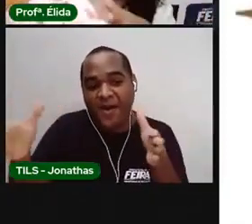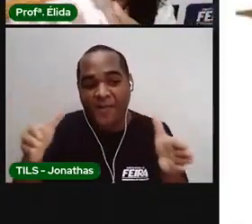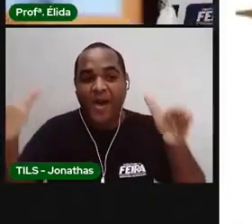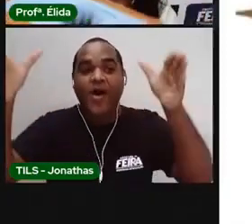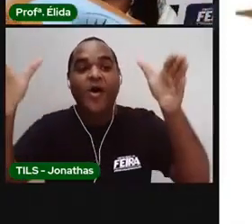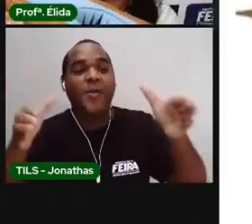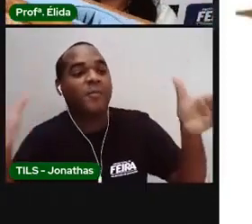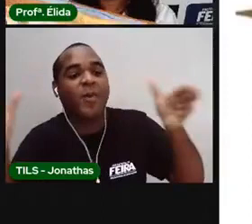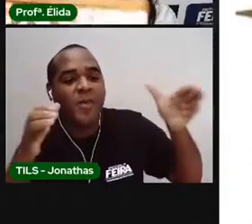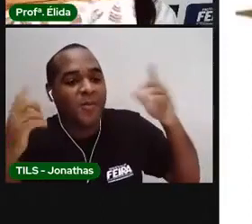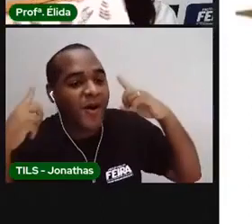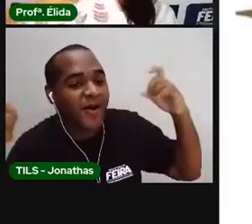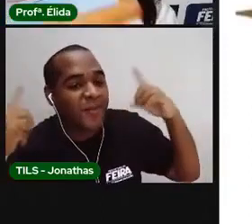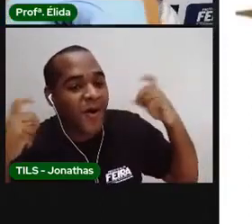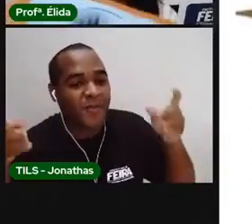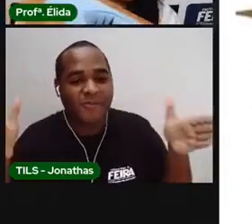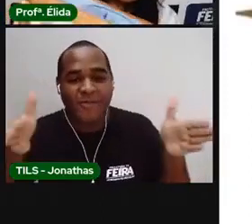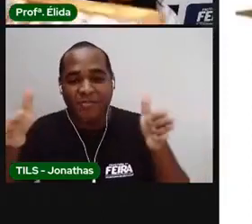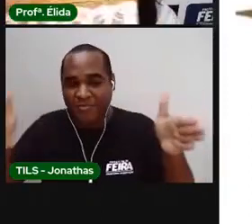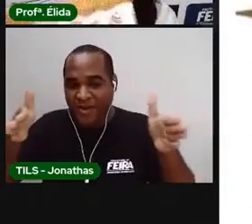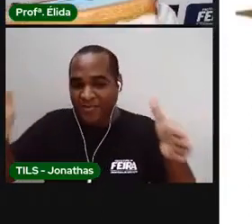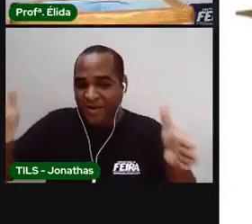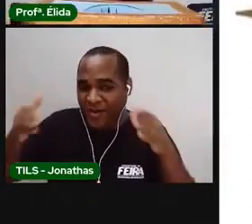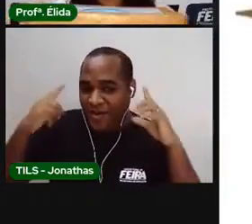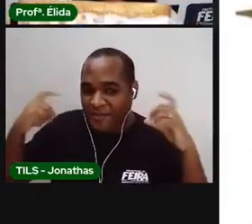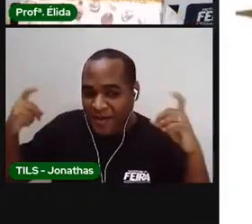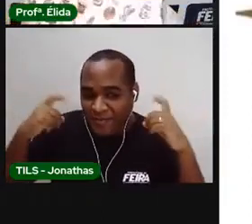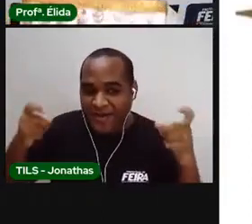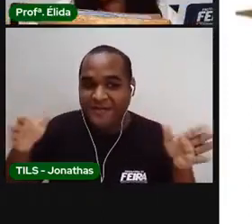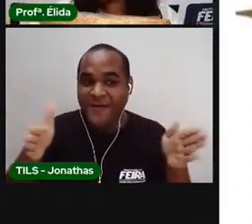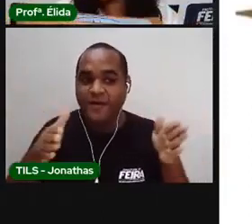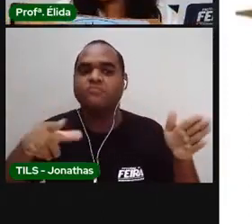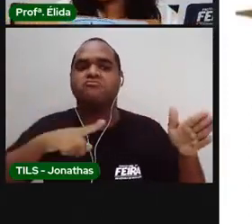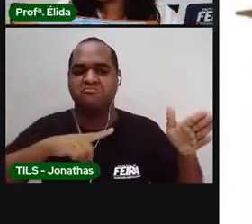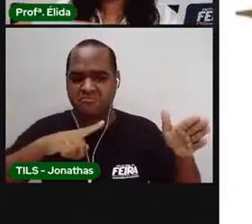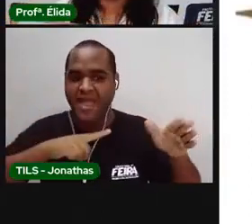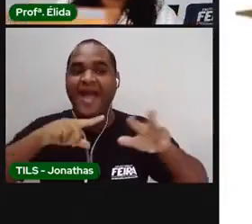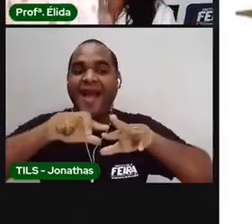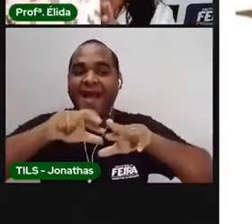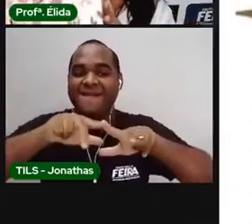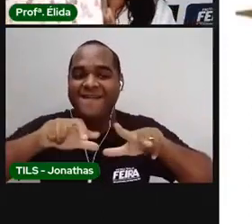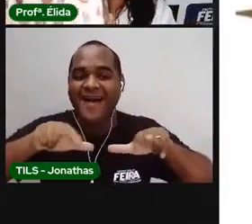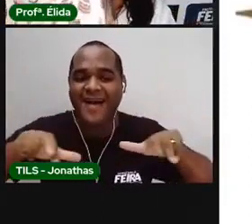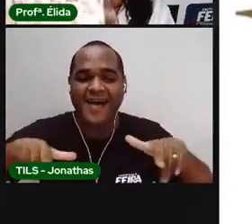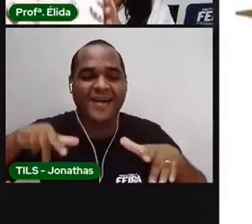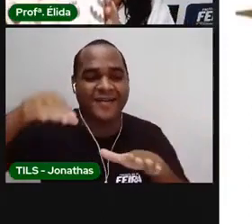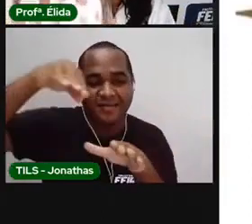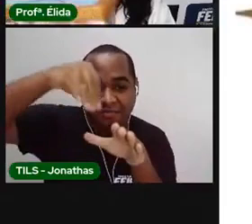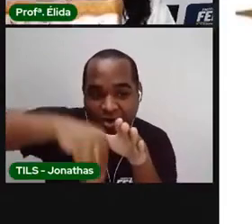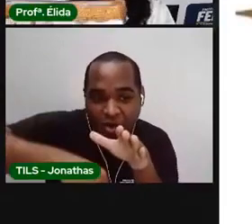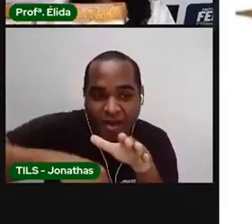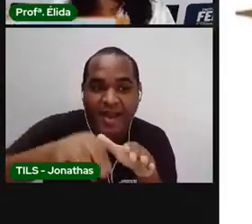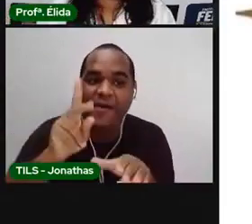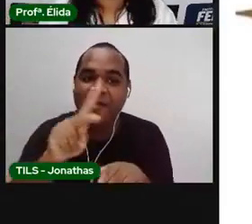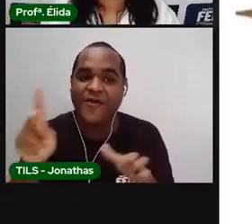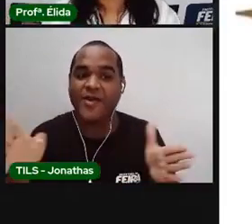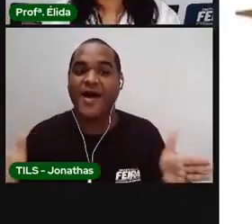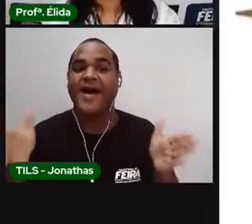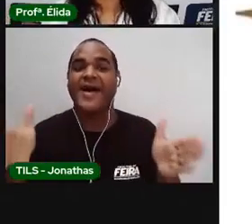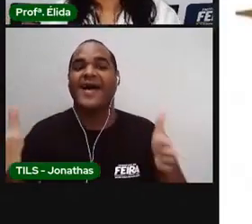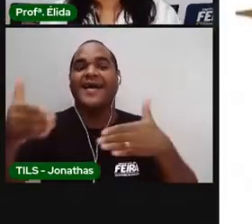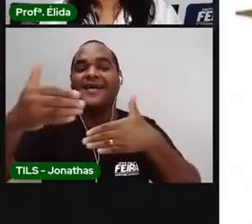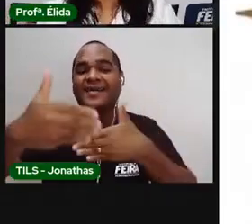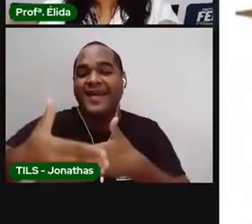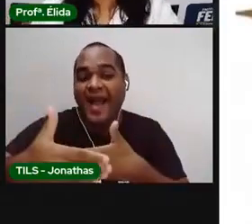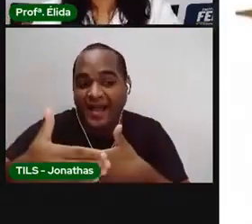Olha! Está fazendo barulho, né? Tem coisas aqui dentro. A Pro pegou essa caixa